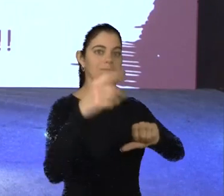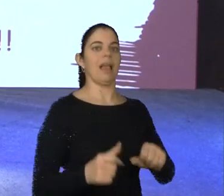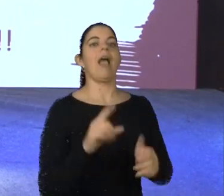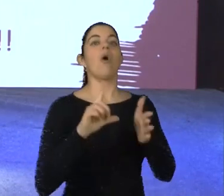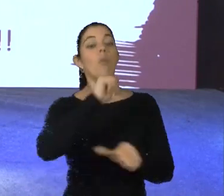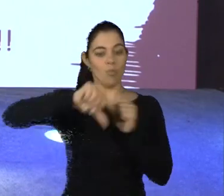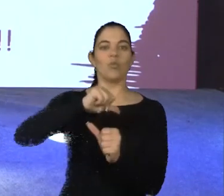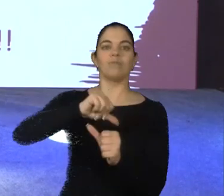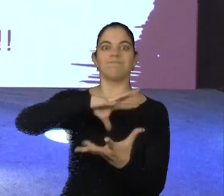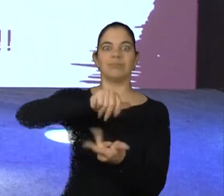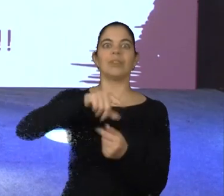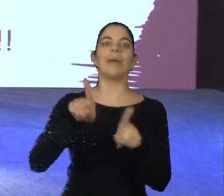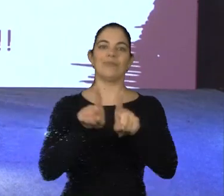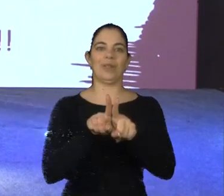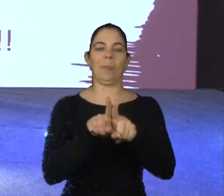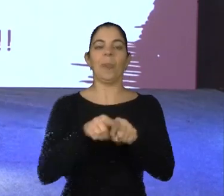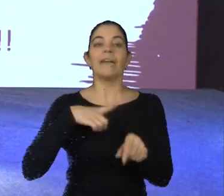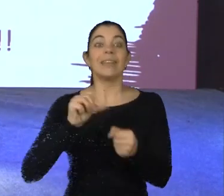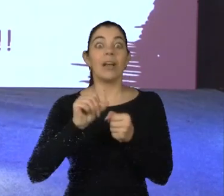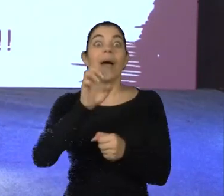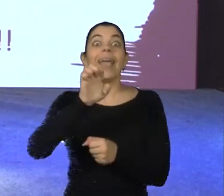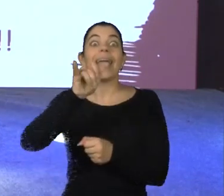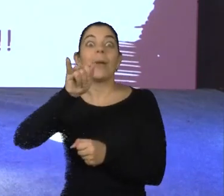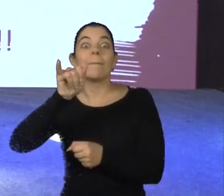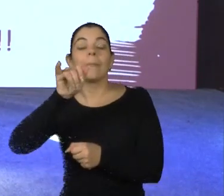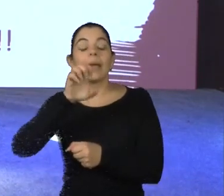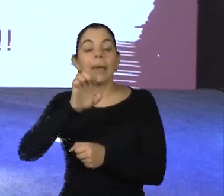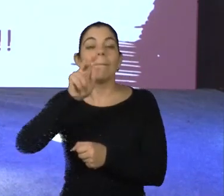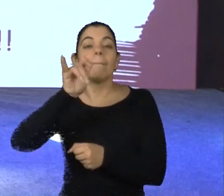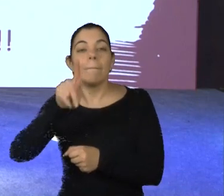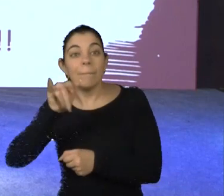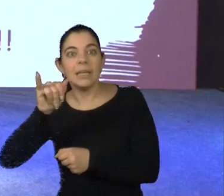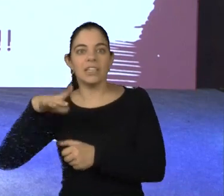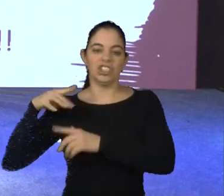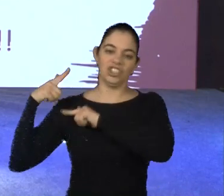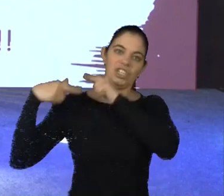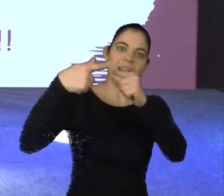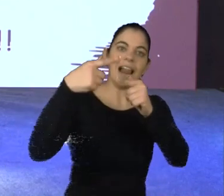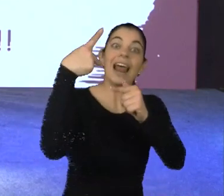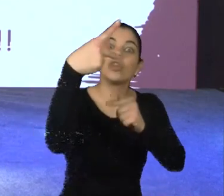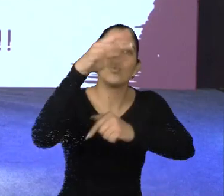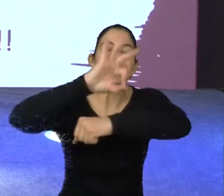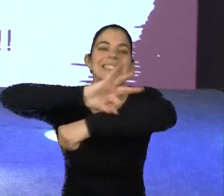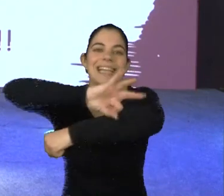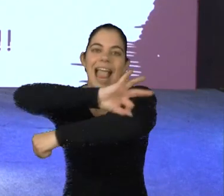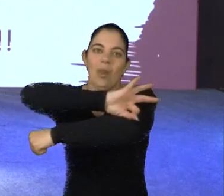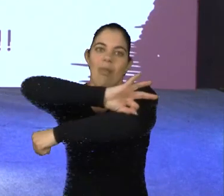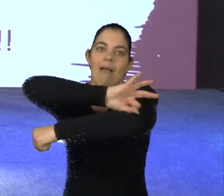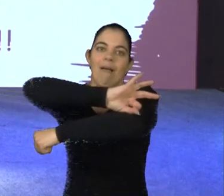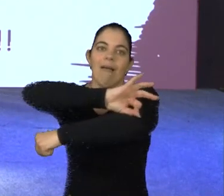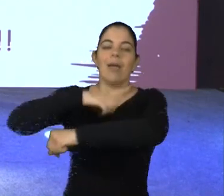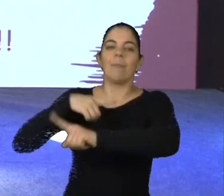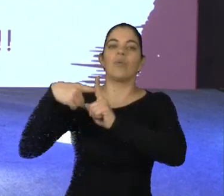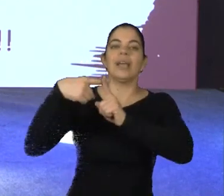não se esqueça, a epigenética pede, seja a mudança que você deseja ver em suas células, sabendo que